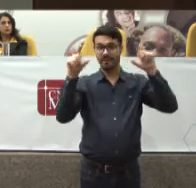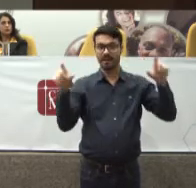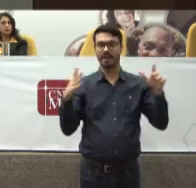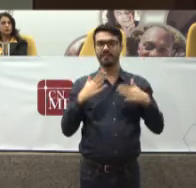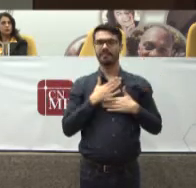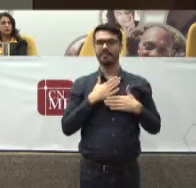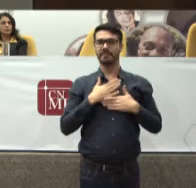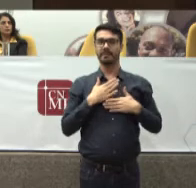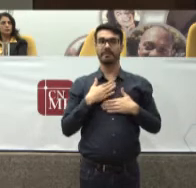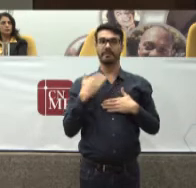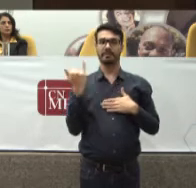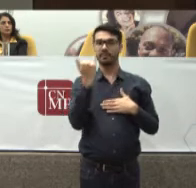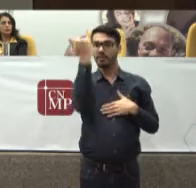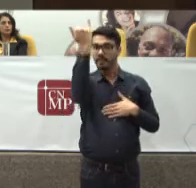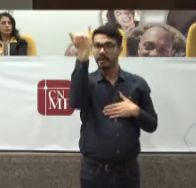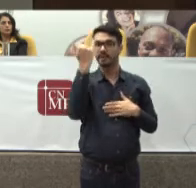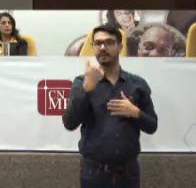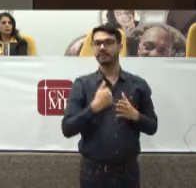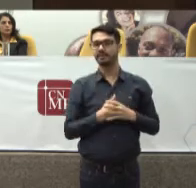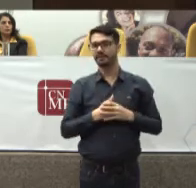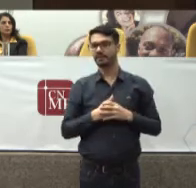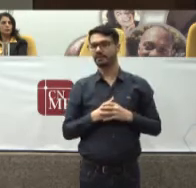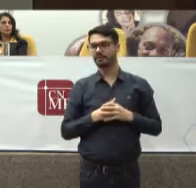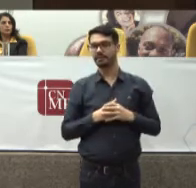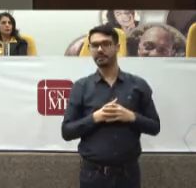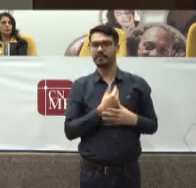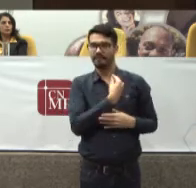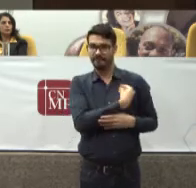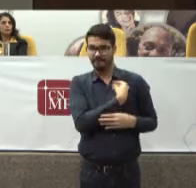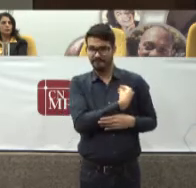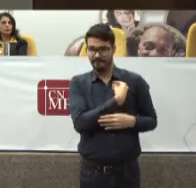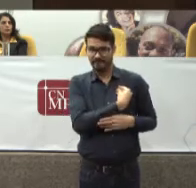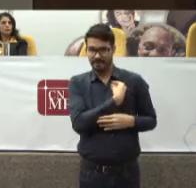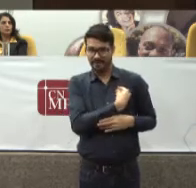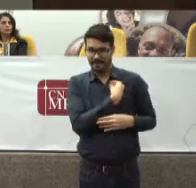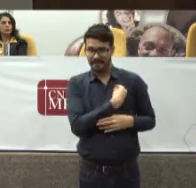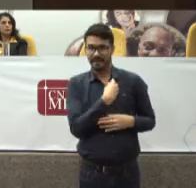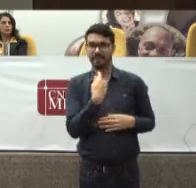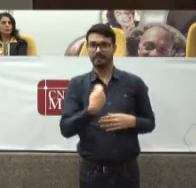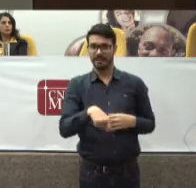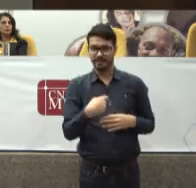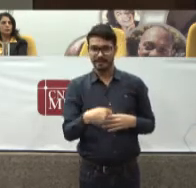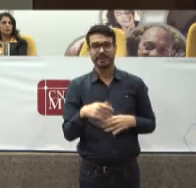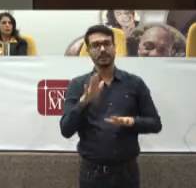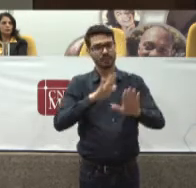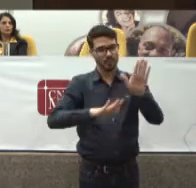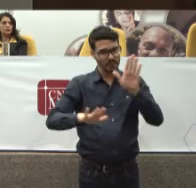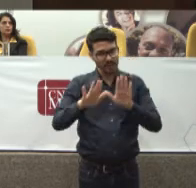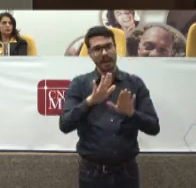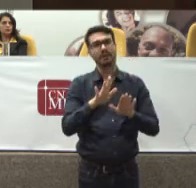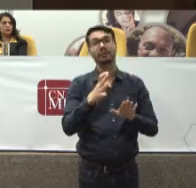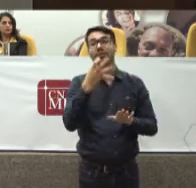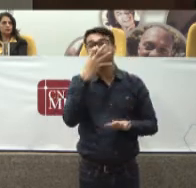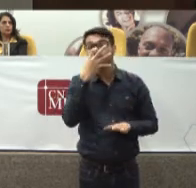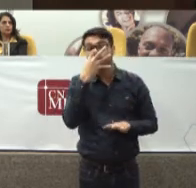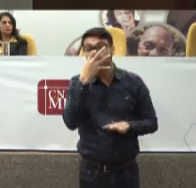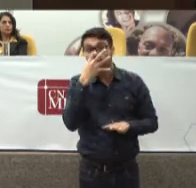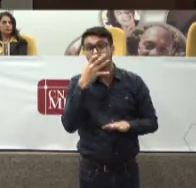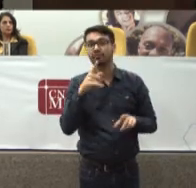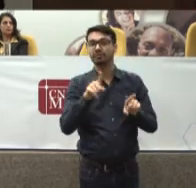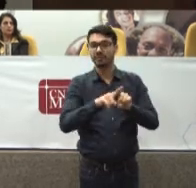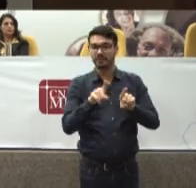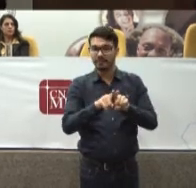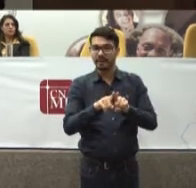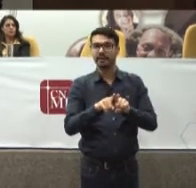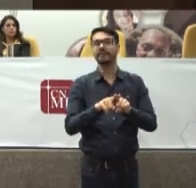bastante importante E relevante Que diz Na vida é preciso Muito cuidado Com o que ouvimos E às vezes Com o que vemos Há mentiras